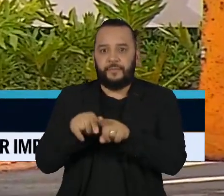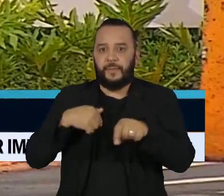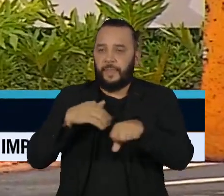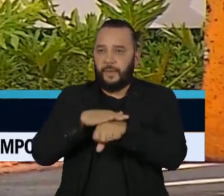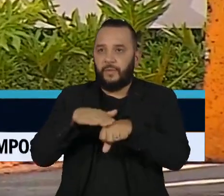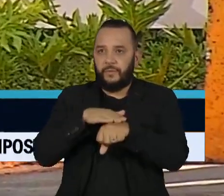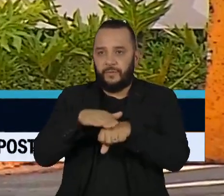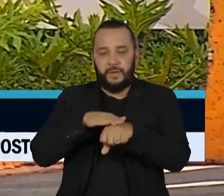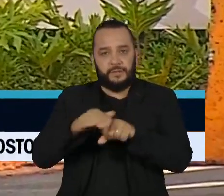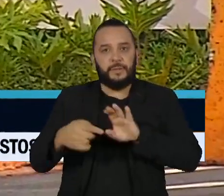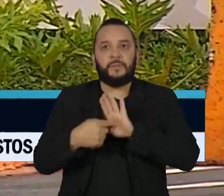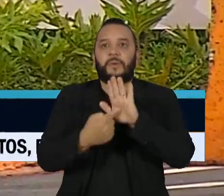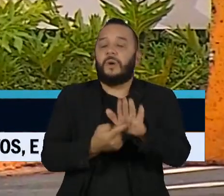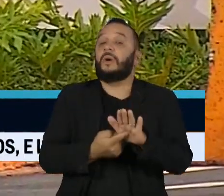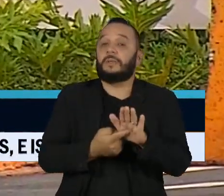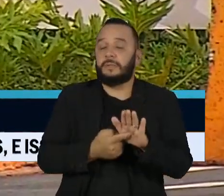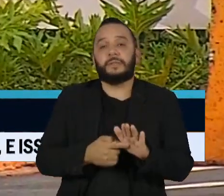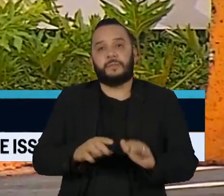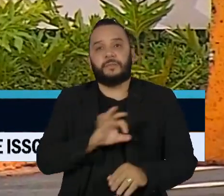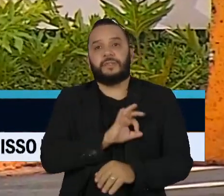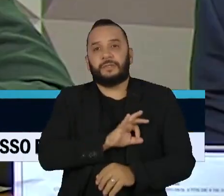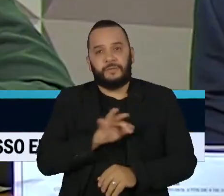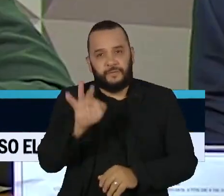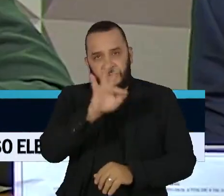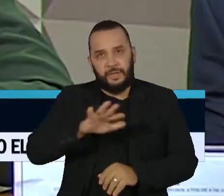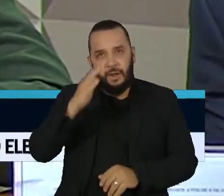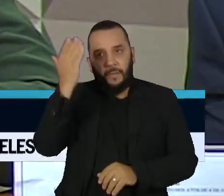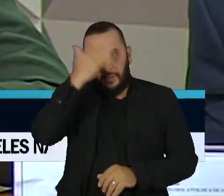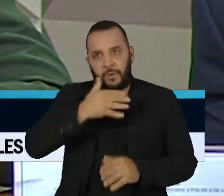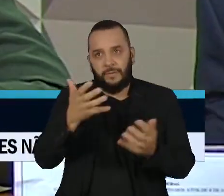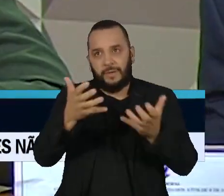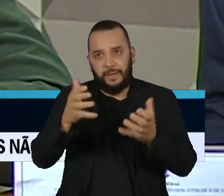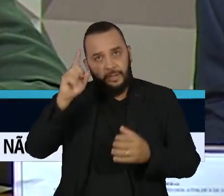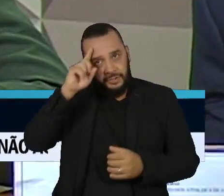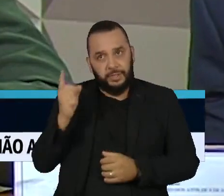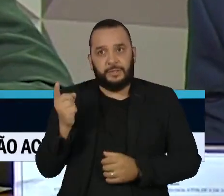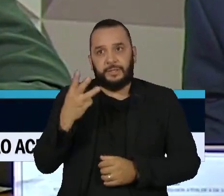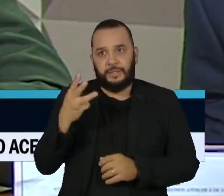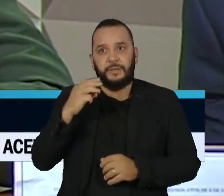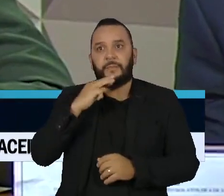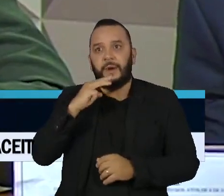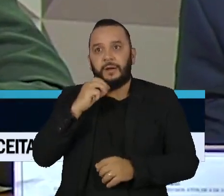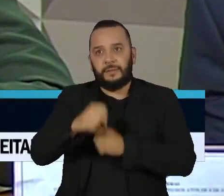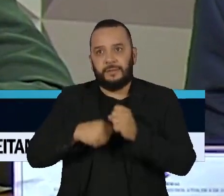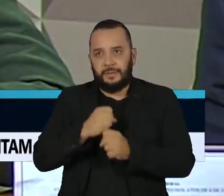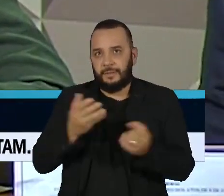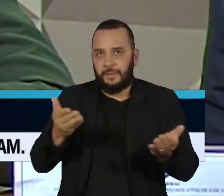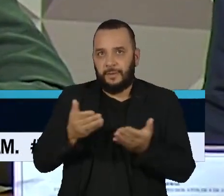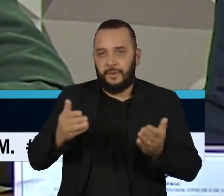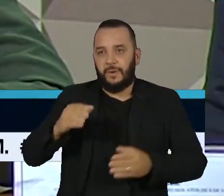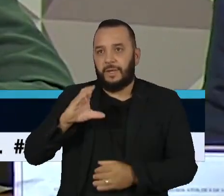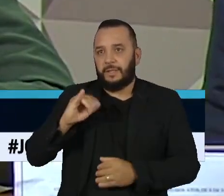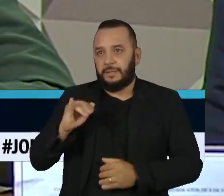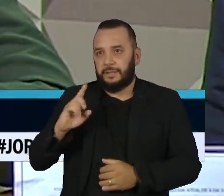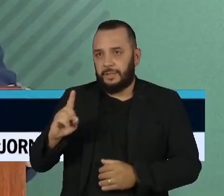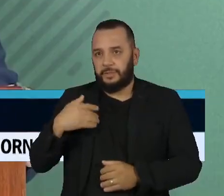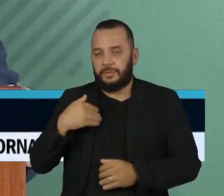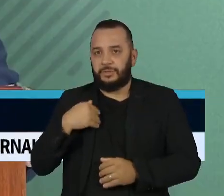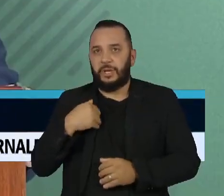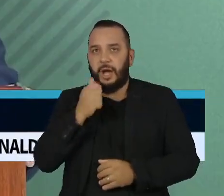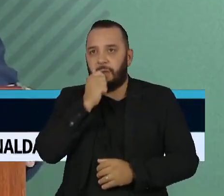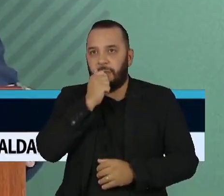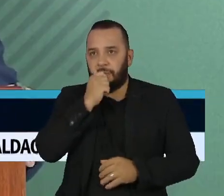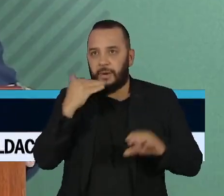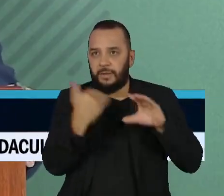revelam parte do que busca a Polícia Federal. No dia 13 de março deste ano, Mauro Cid enviou um áudio para